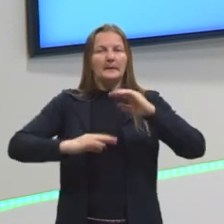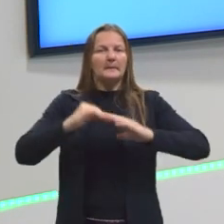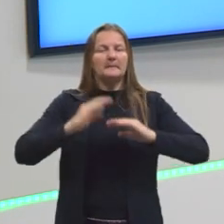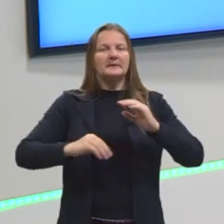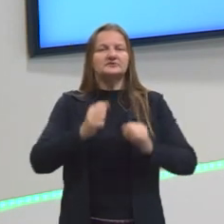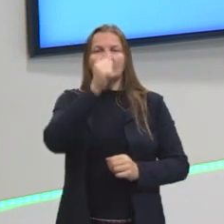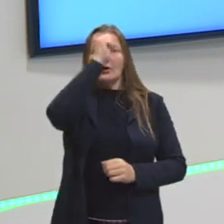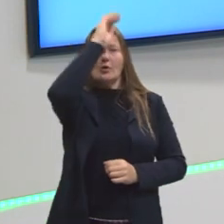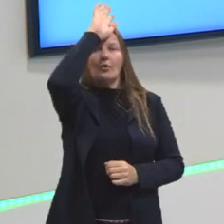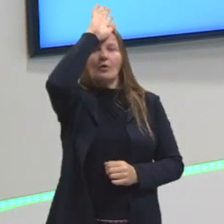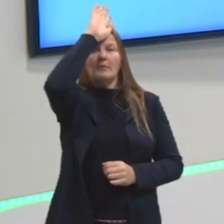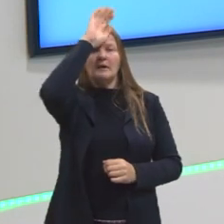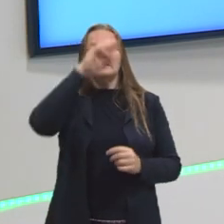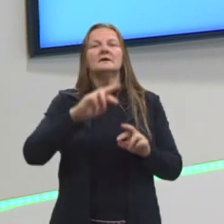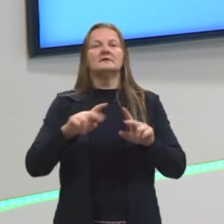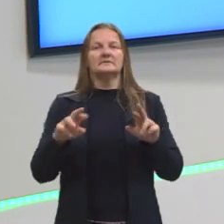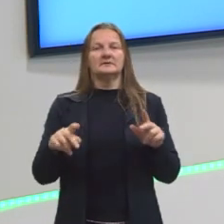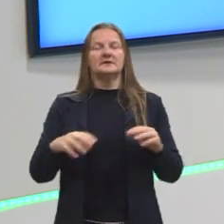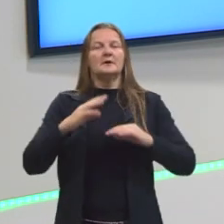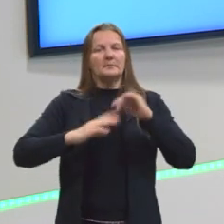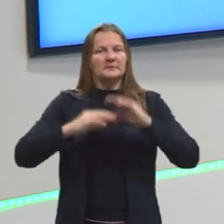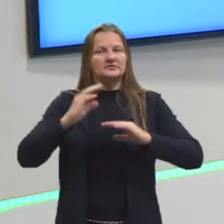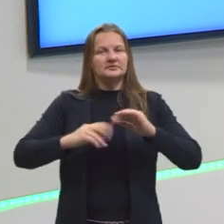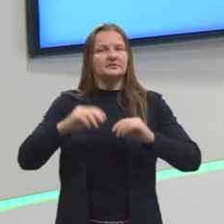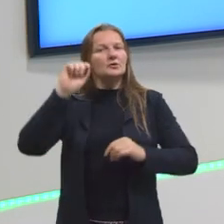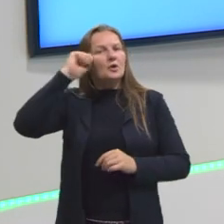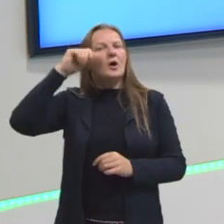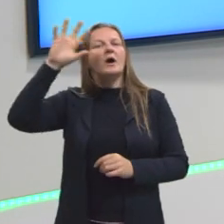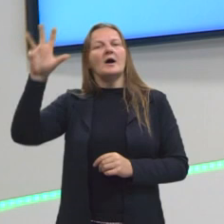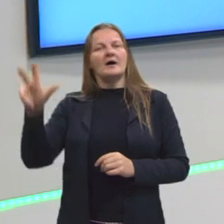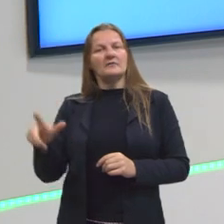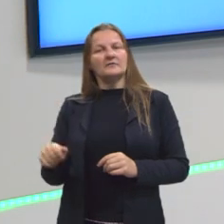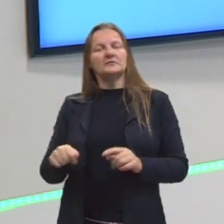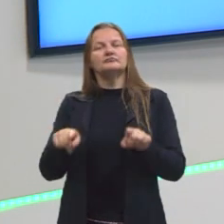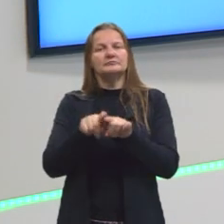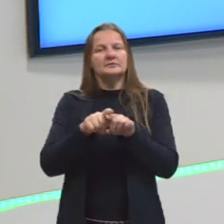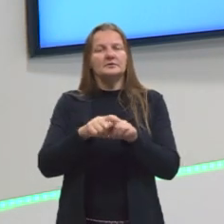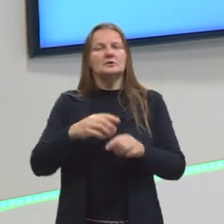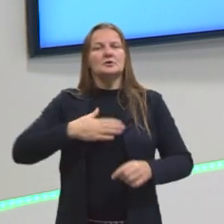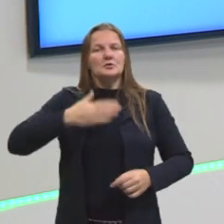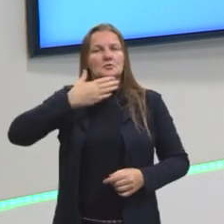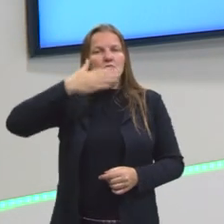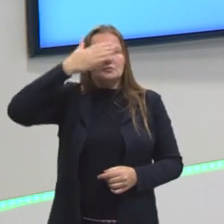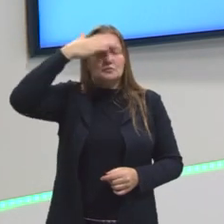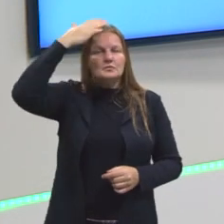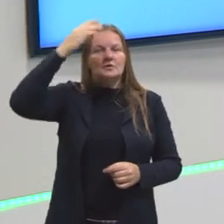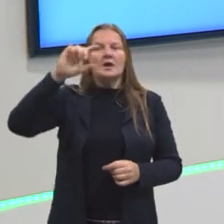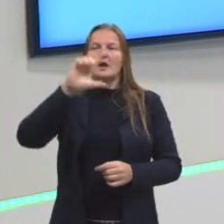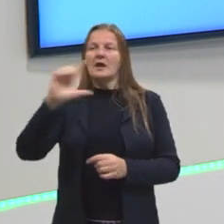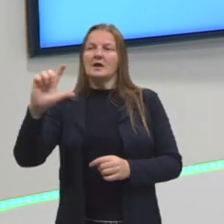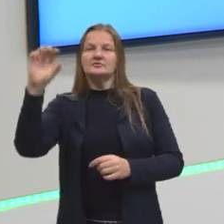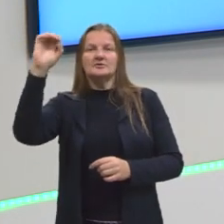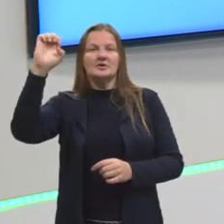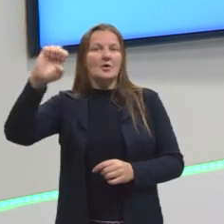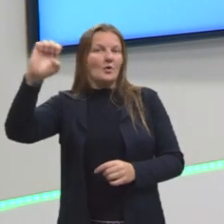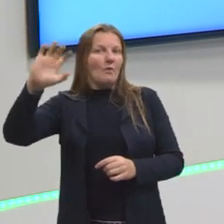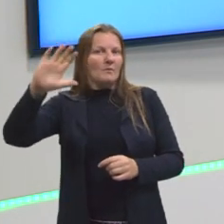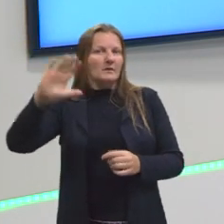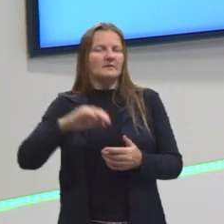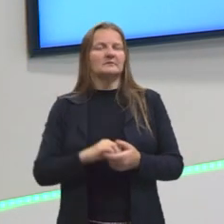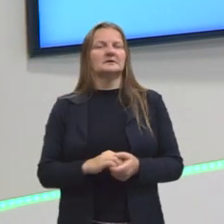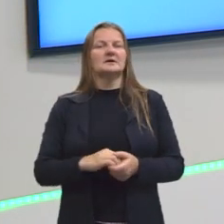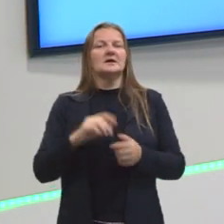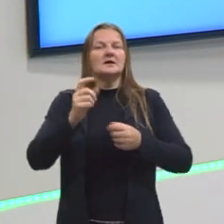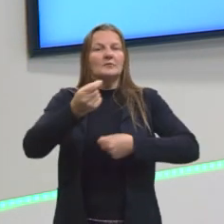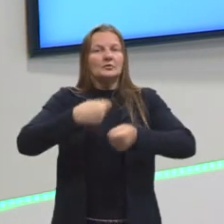em Roma, também era praticada no continente africano, era praticada pelos muçulmanos, no leste europeu. E depois, com